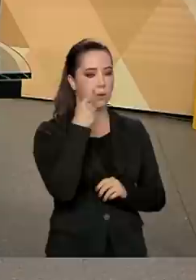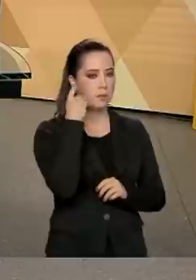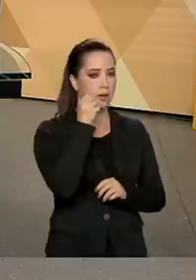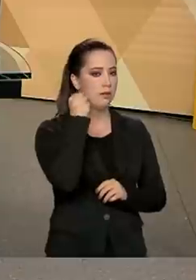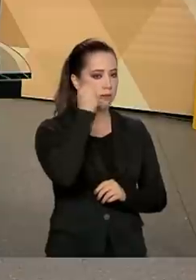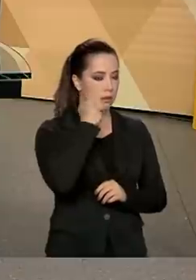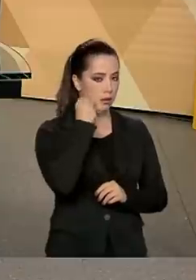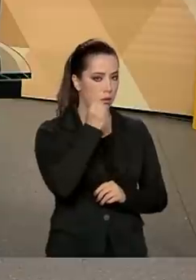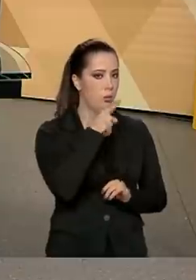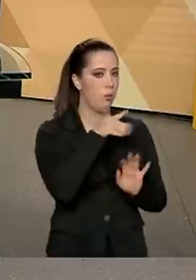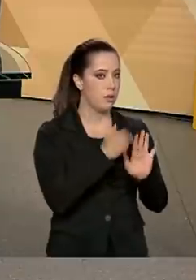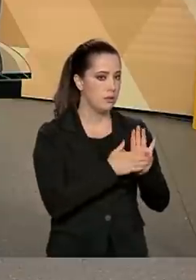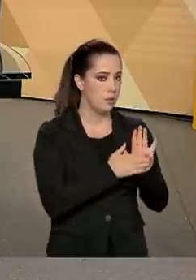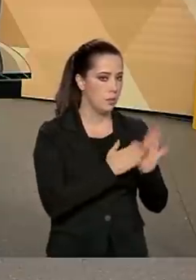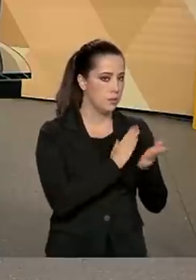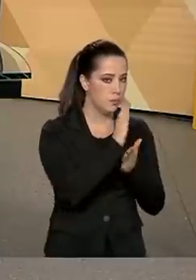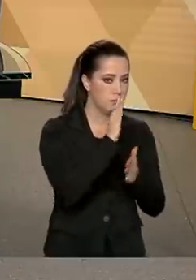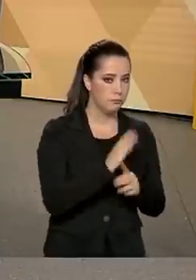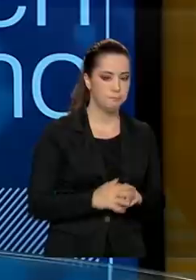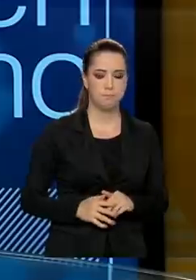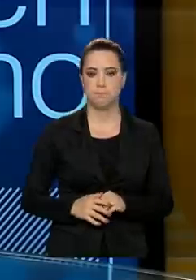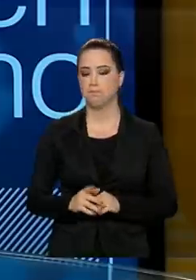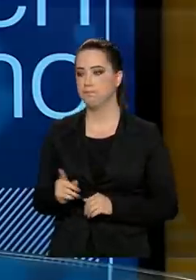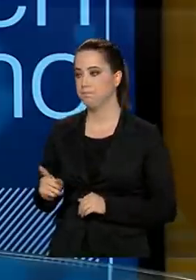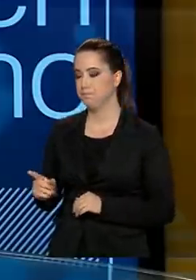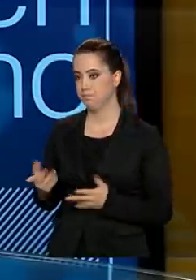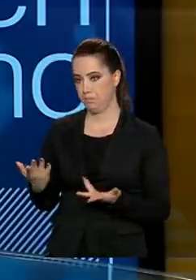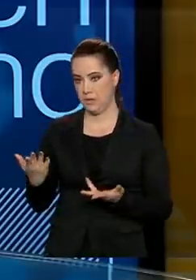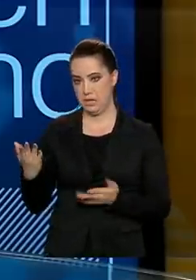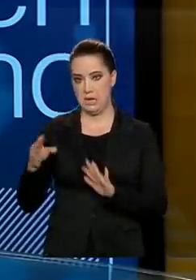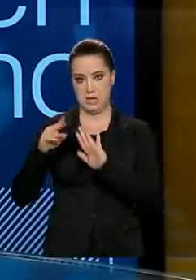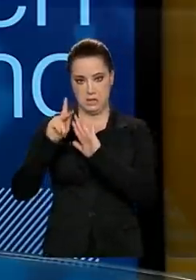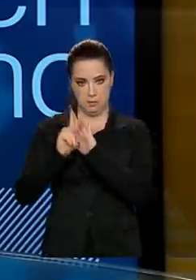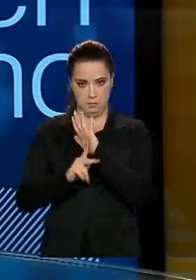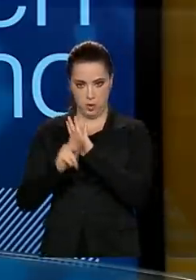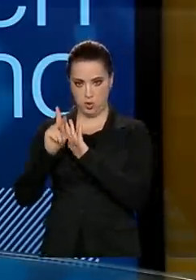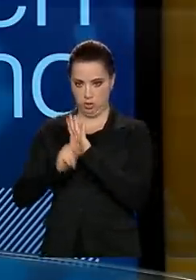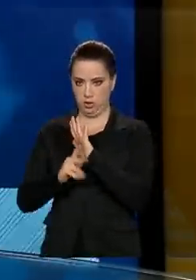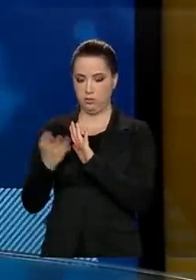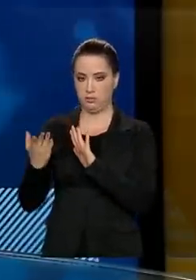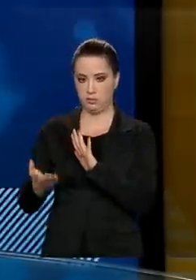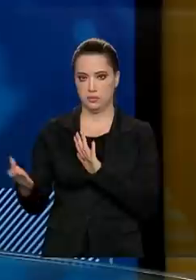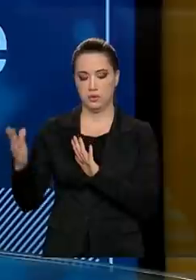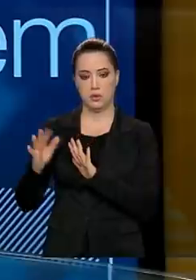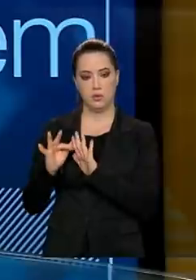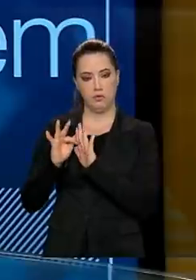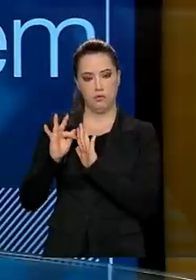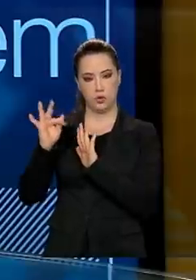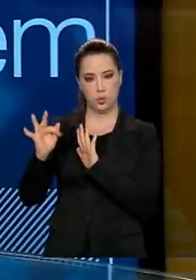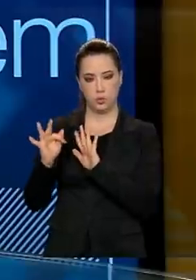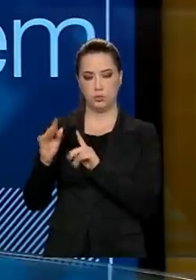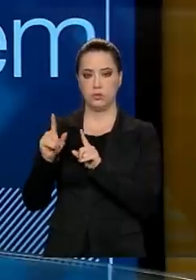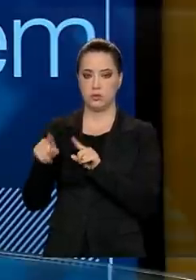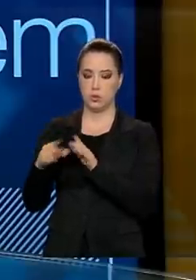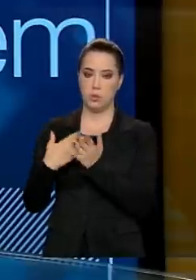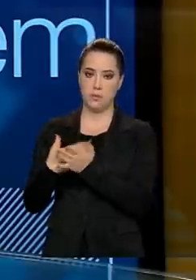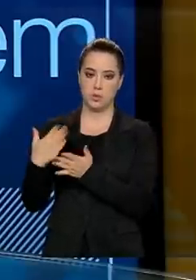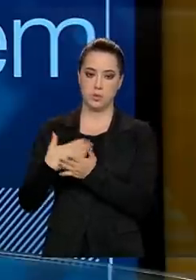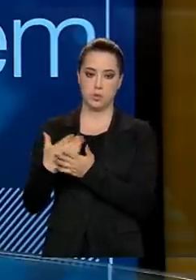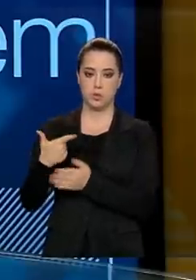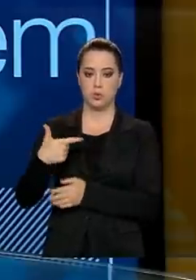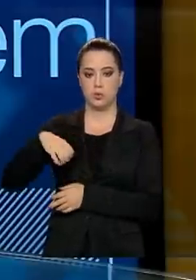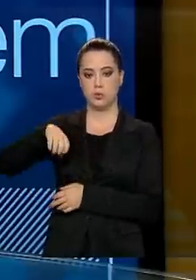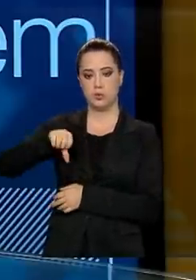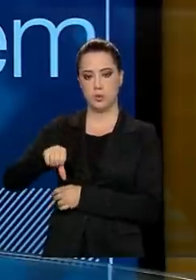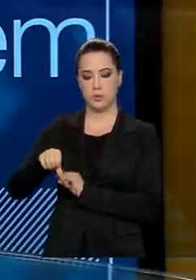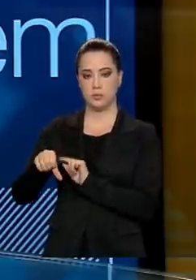proposta? Bem, o Futuris foi um projeto da Secretaria de Educação Superior, ainda iniciado em 2019,